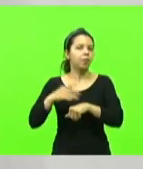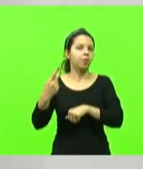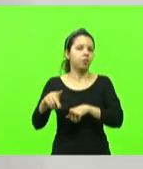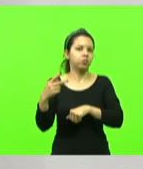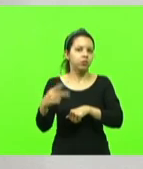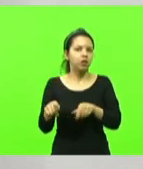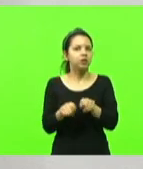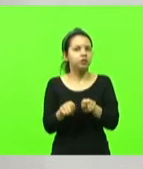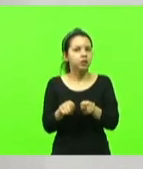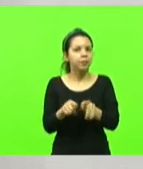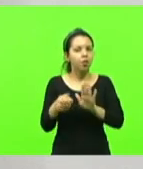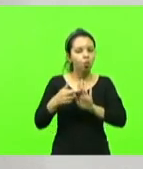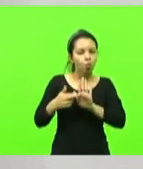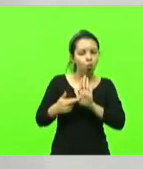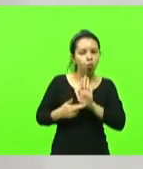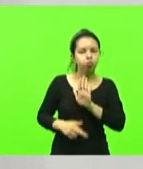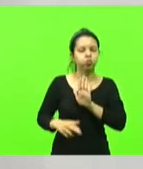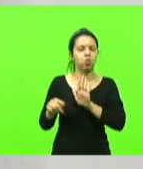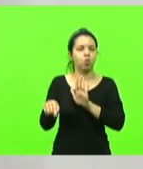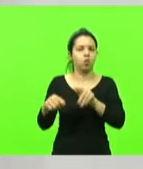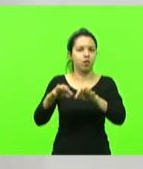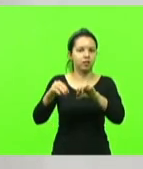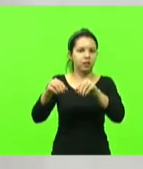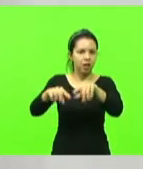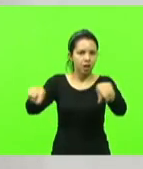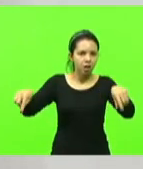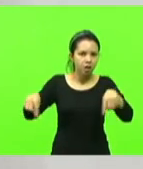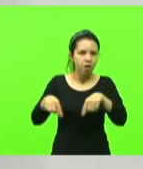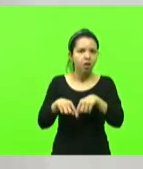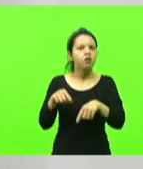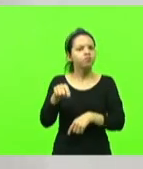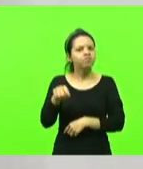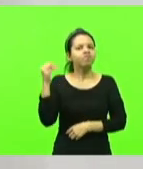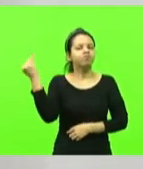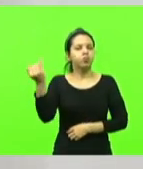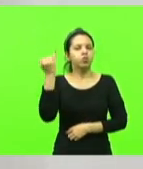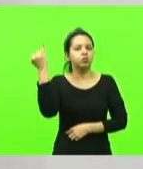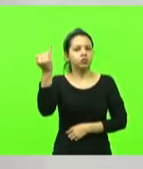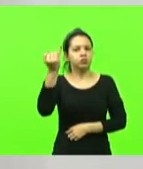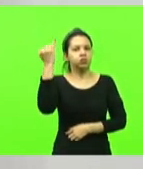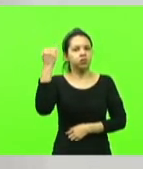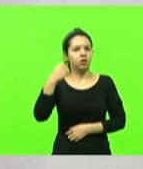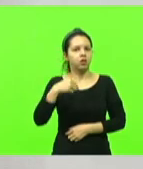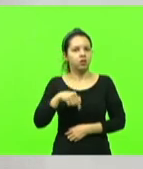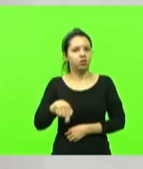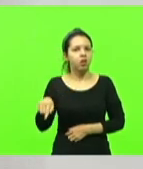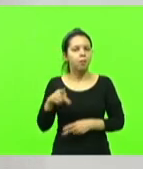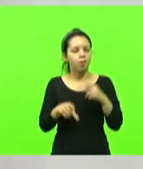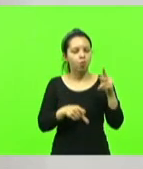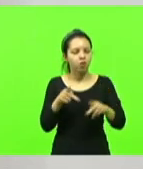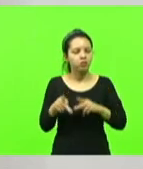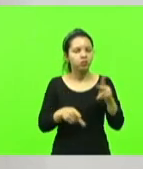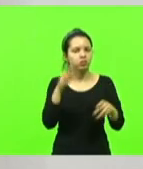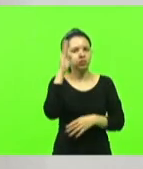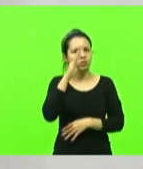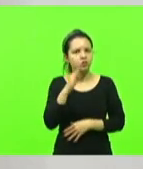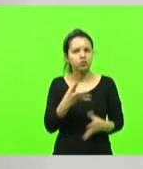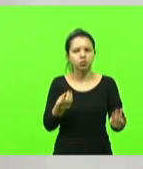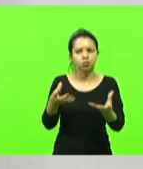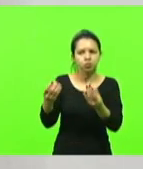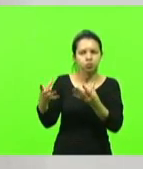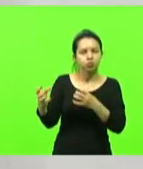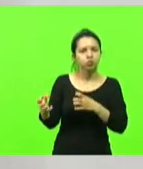terras, isso é tão importante, sabe, isso tira um peso das costas do brasileiro, quantos empresários, quantas centenas de